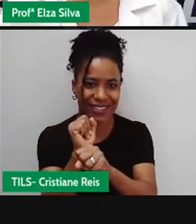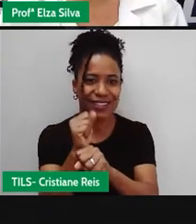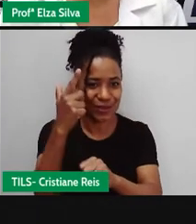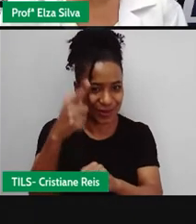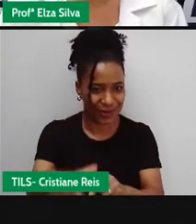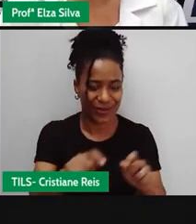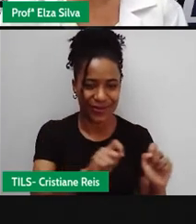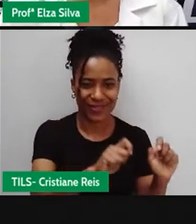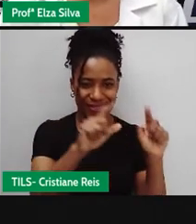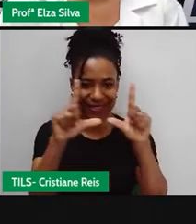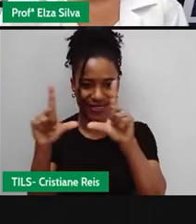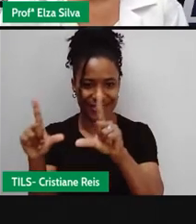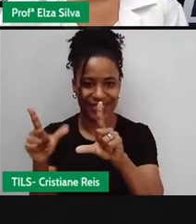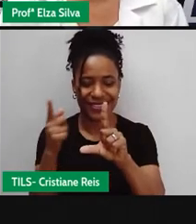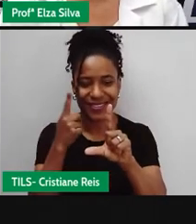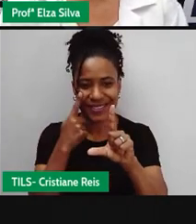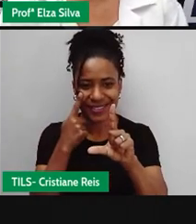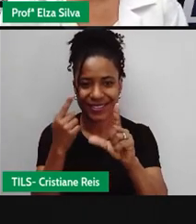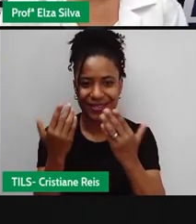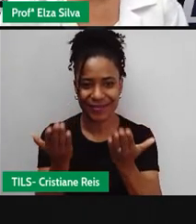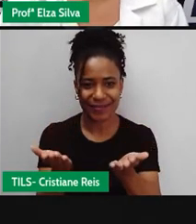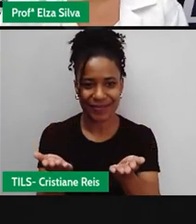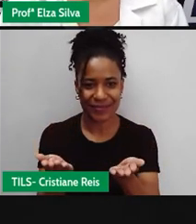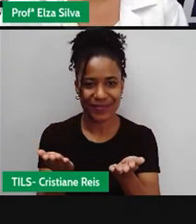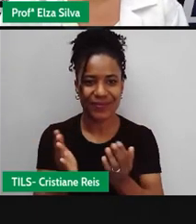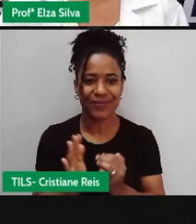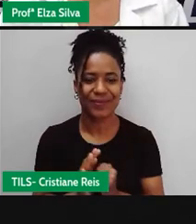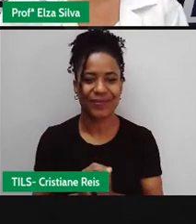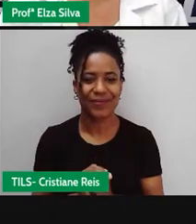novamente com vocês O slide